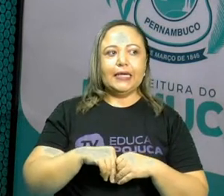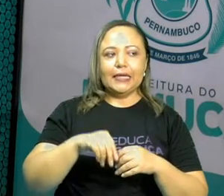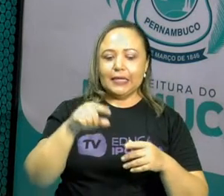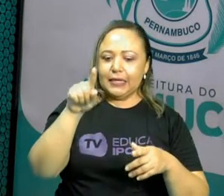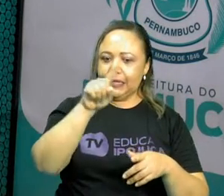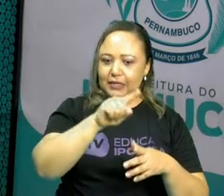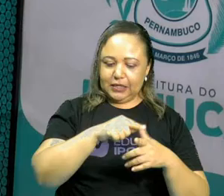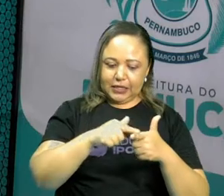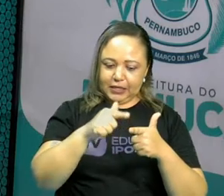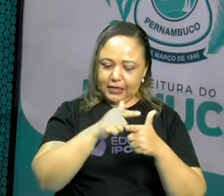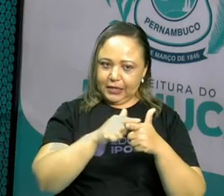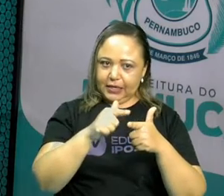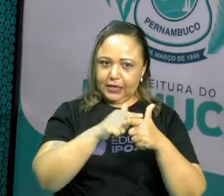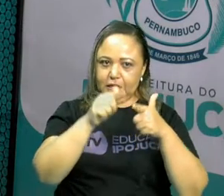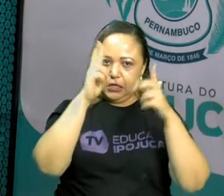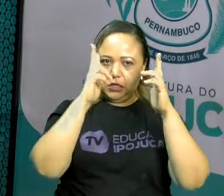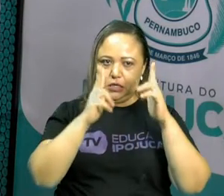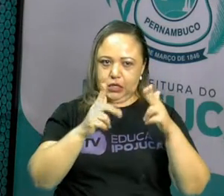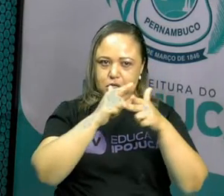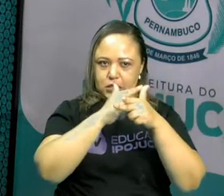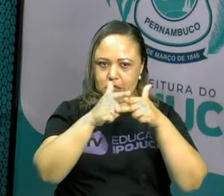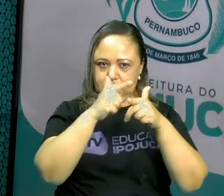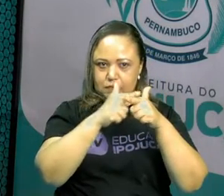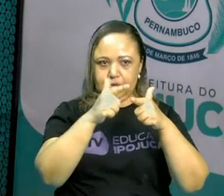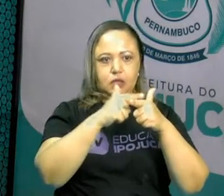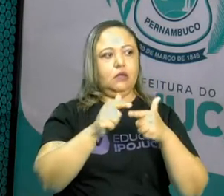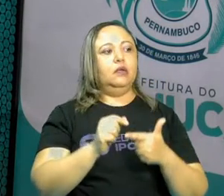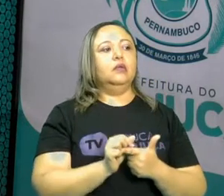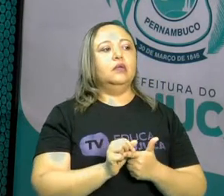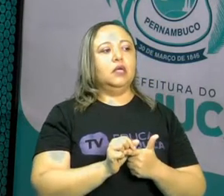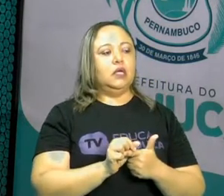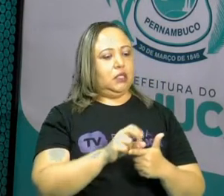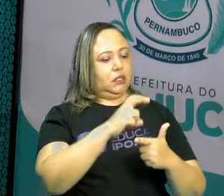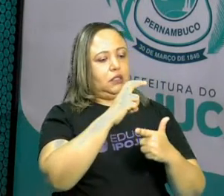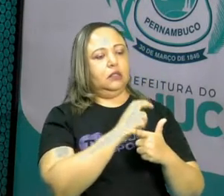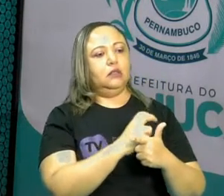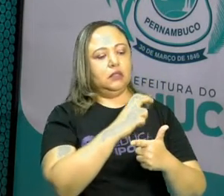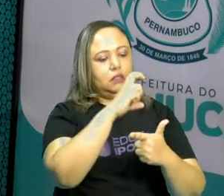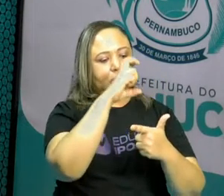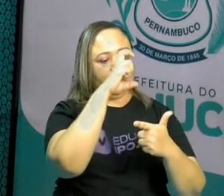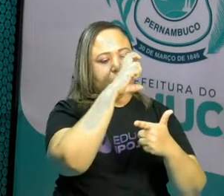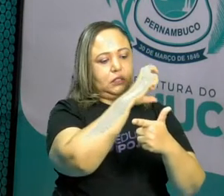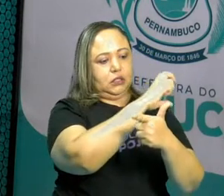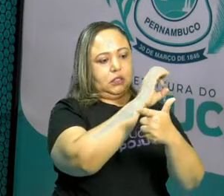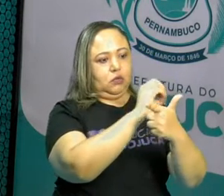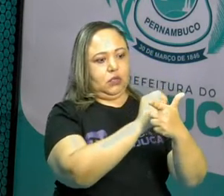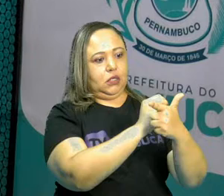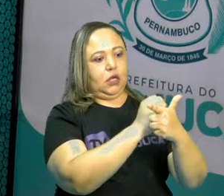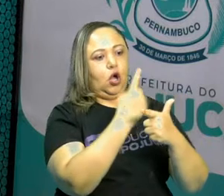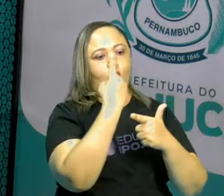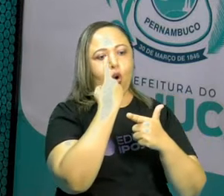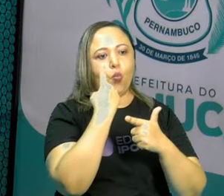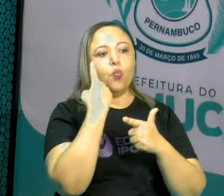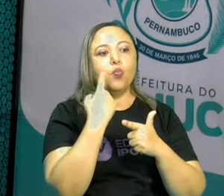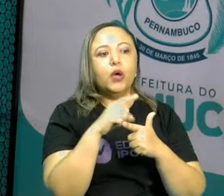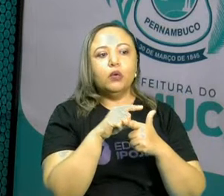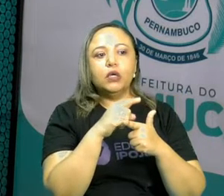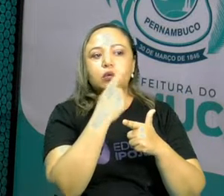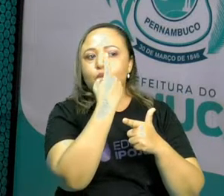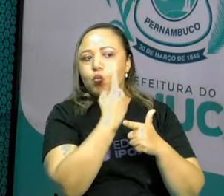divisores. Então, os divisores de 50 são 1, 2,